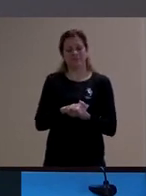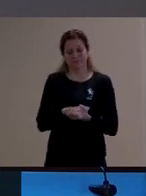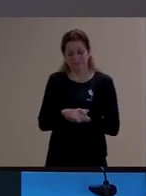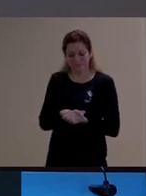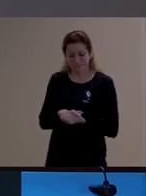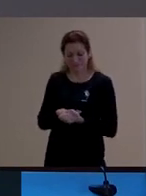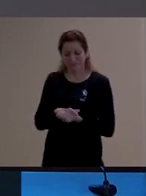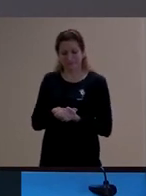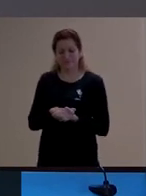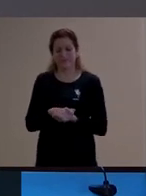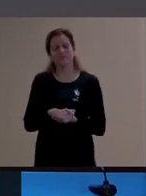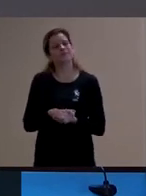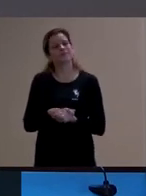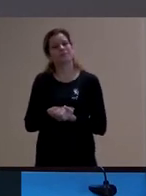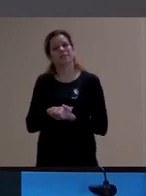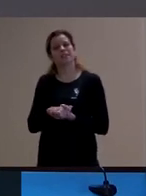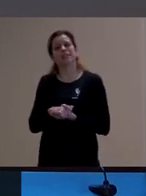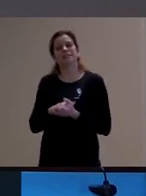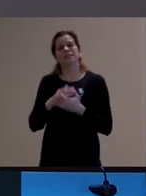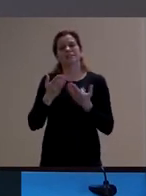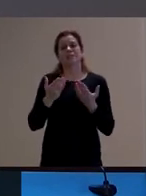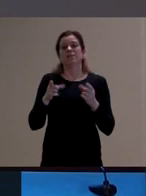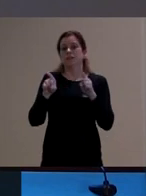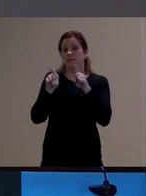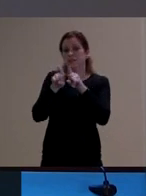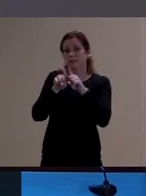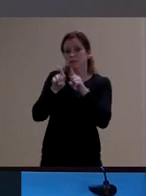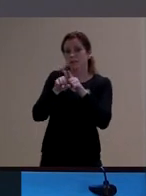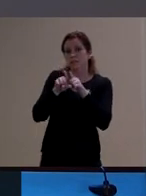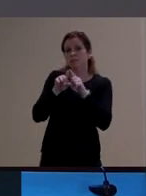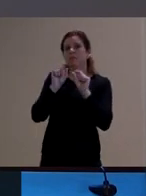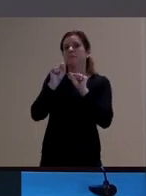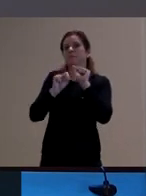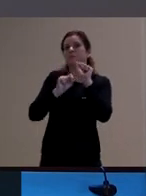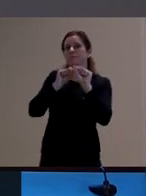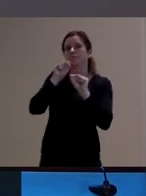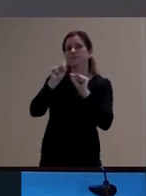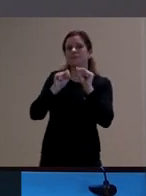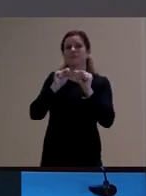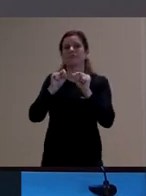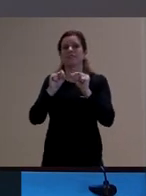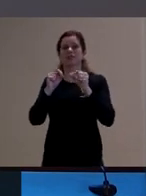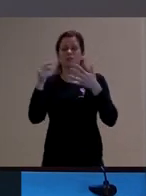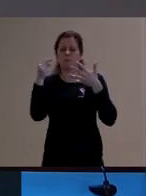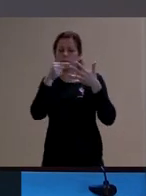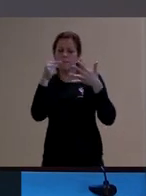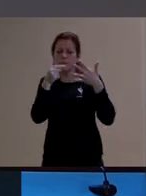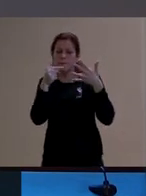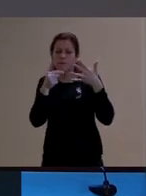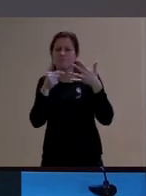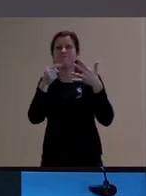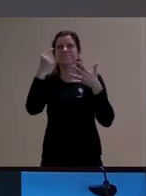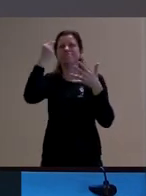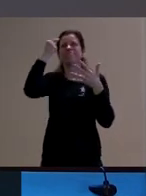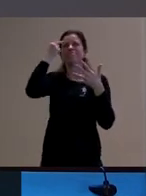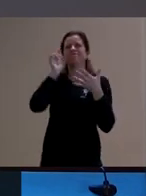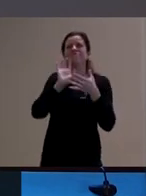a opção dele até inclusive por reunir assim esses fragmentos tem a ver um pouco com